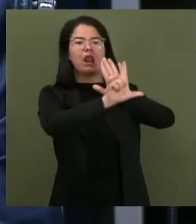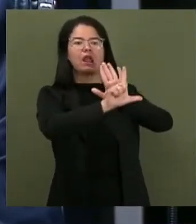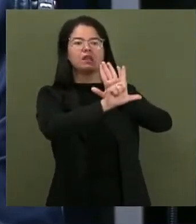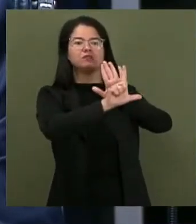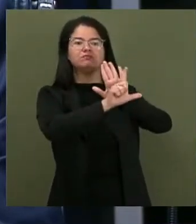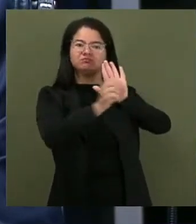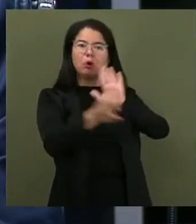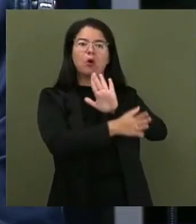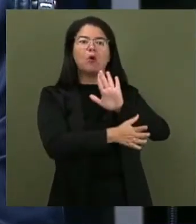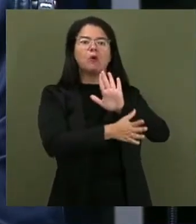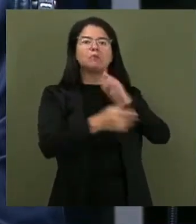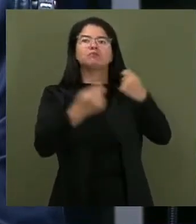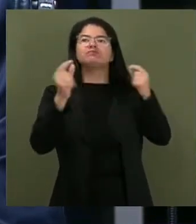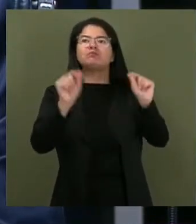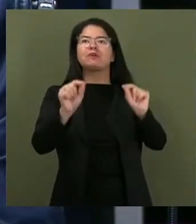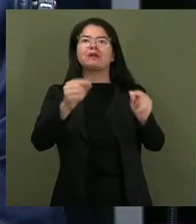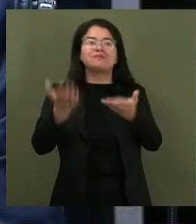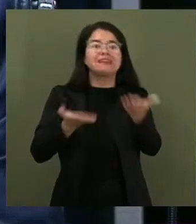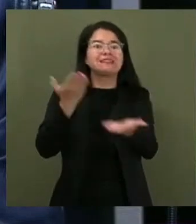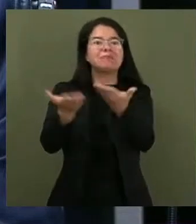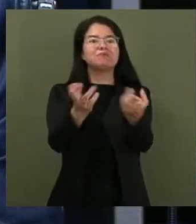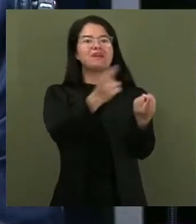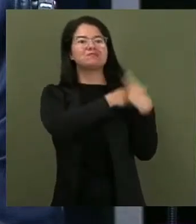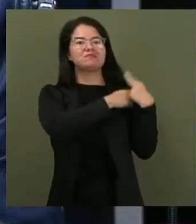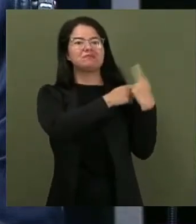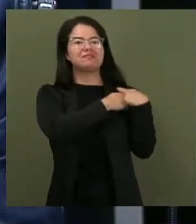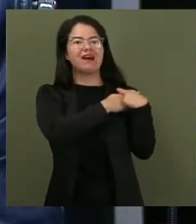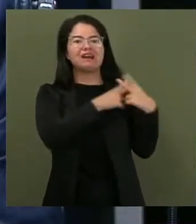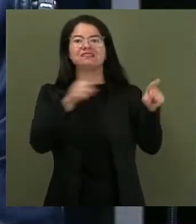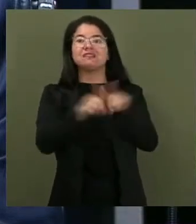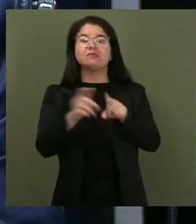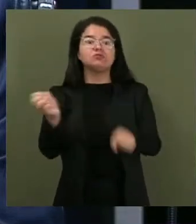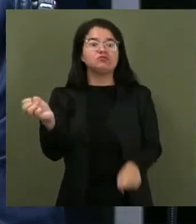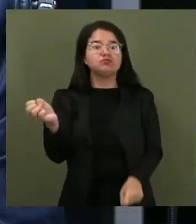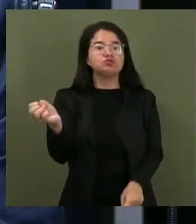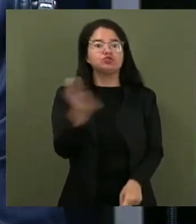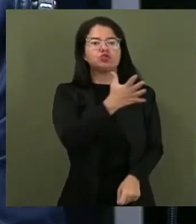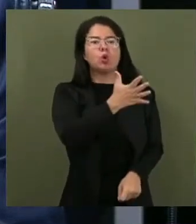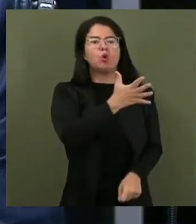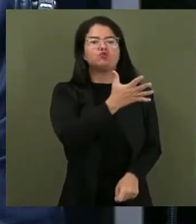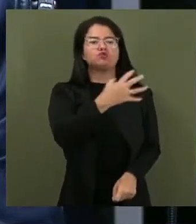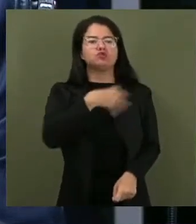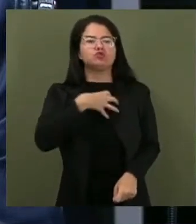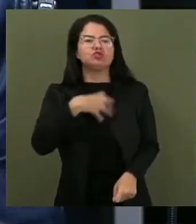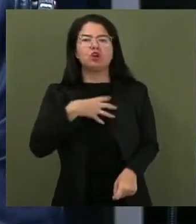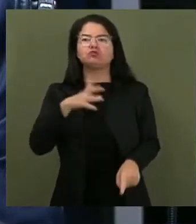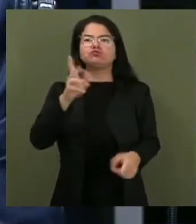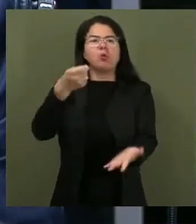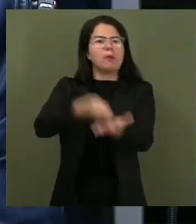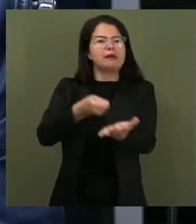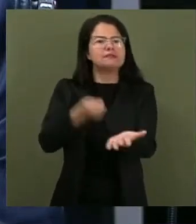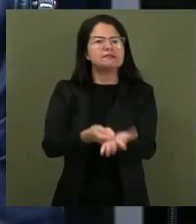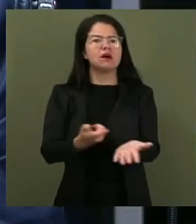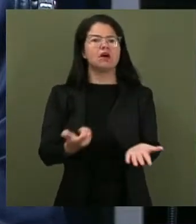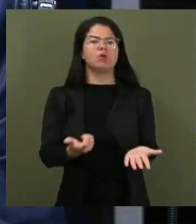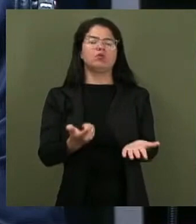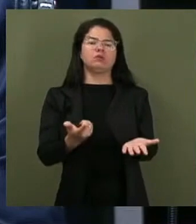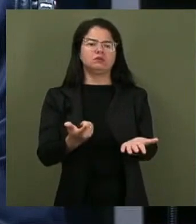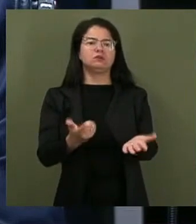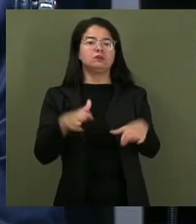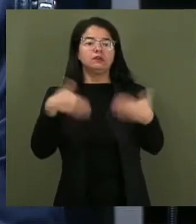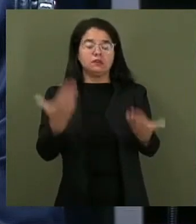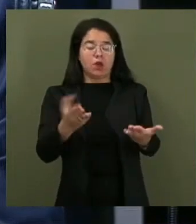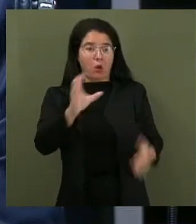responsabilidade, do tratamento de novas formas obrigacionais. Então, a comissão